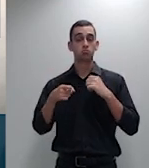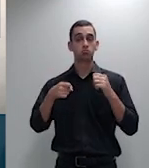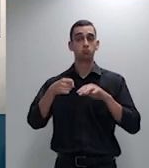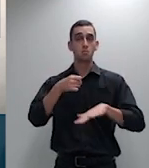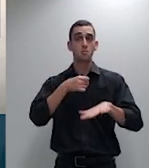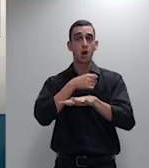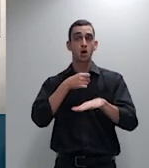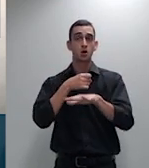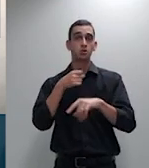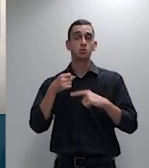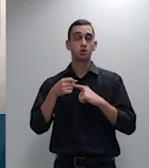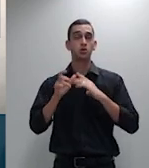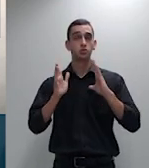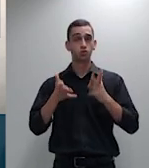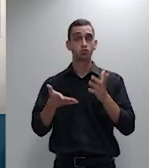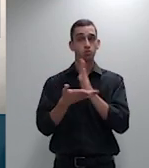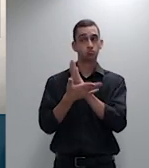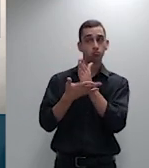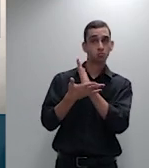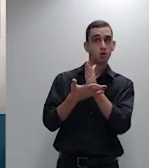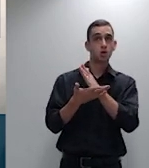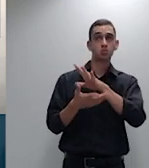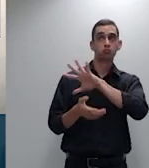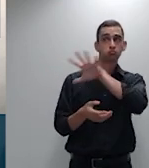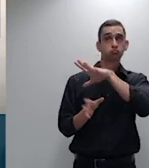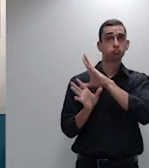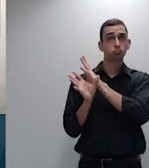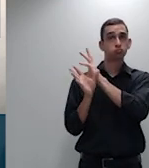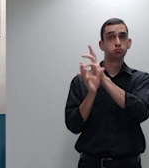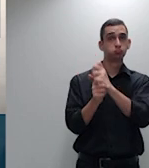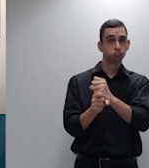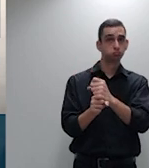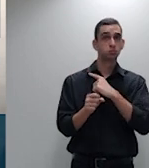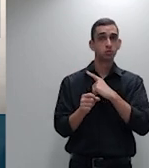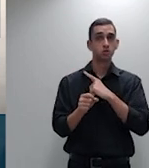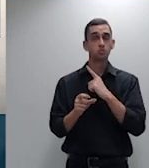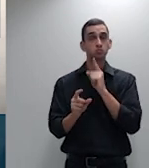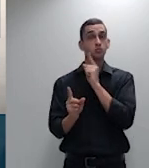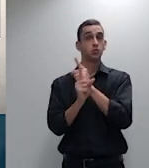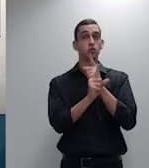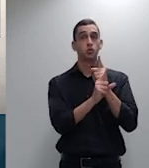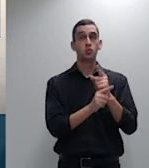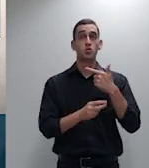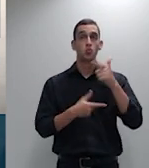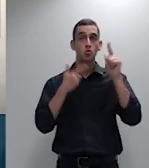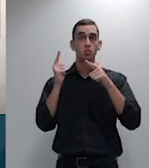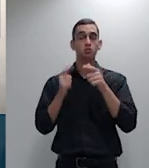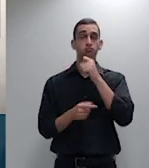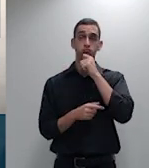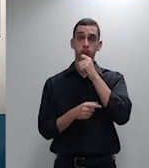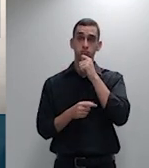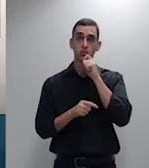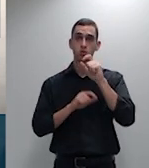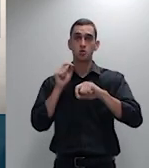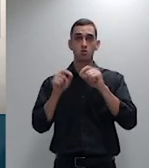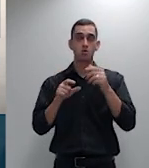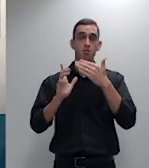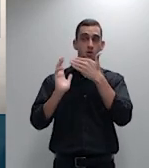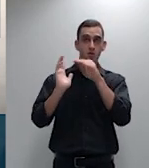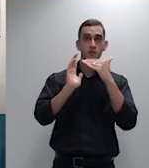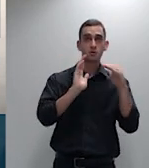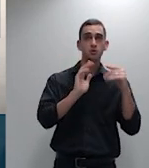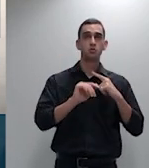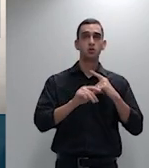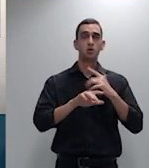encontra precedente nesse sentido no âmbito desta corte o que se torna inviável a fixação de uma tese nesses termos pelo